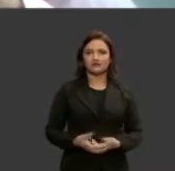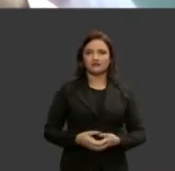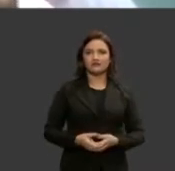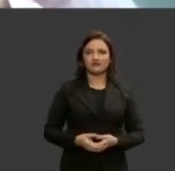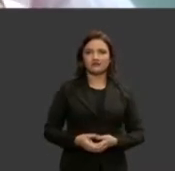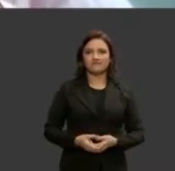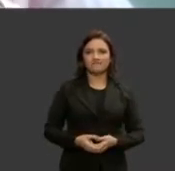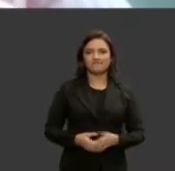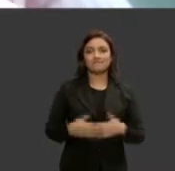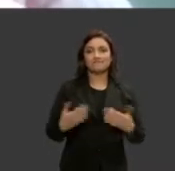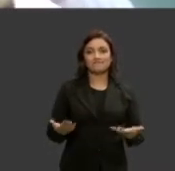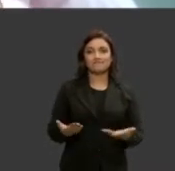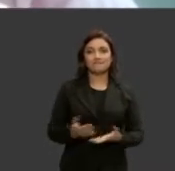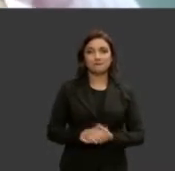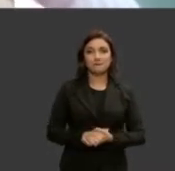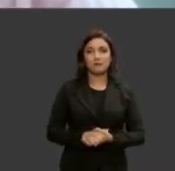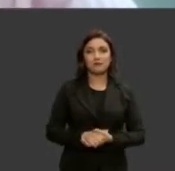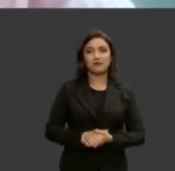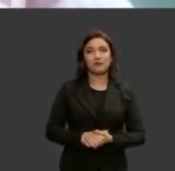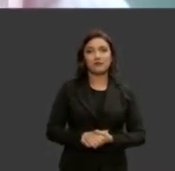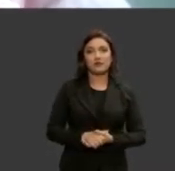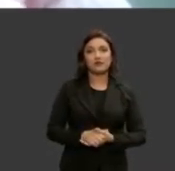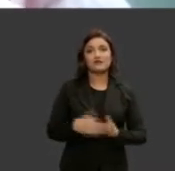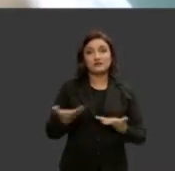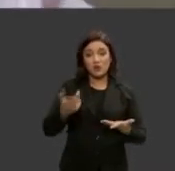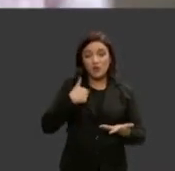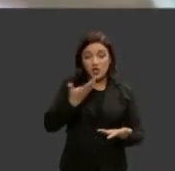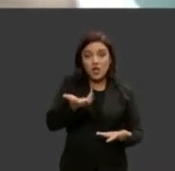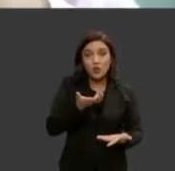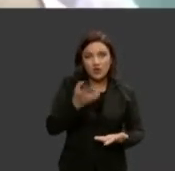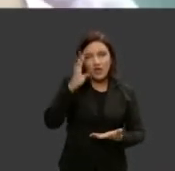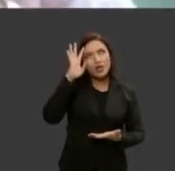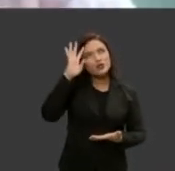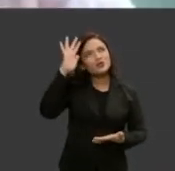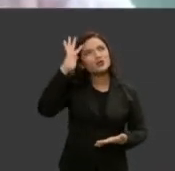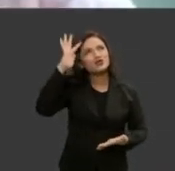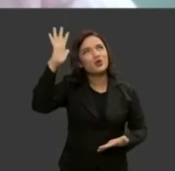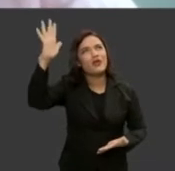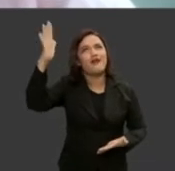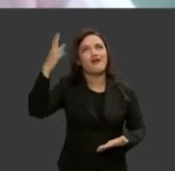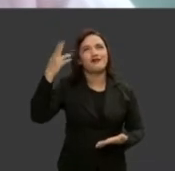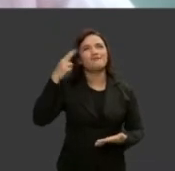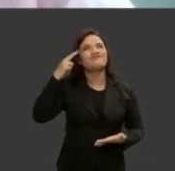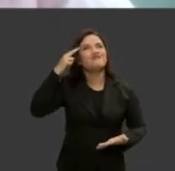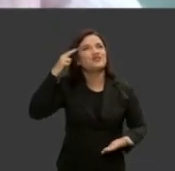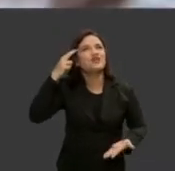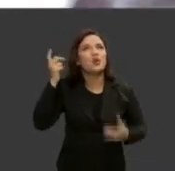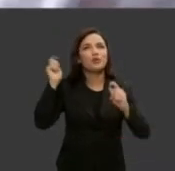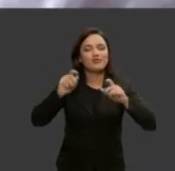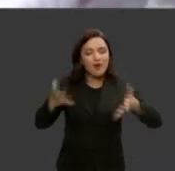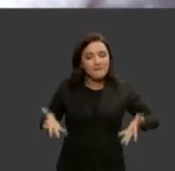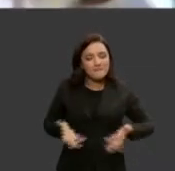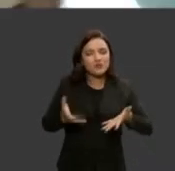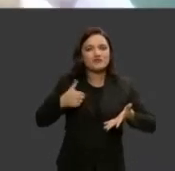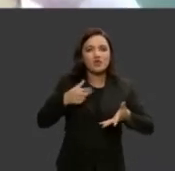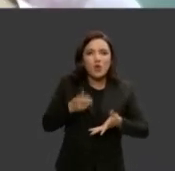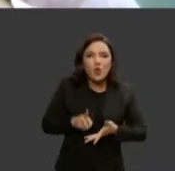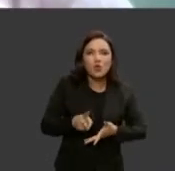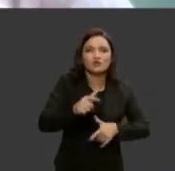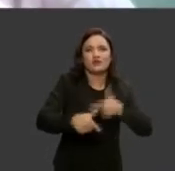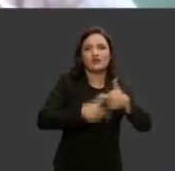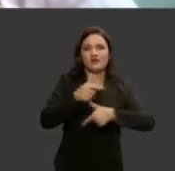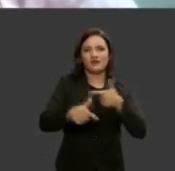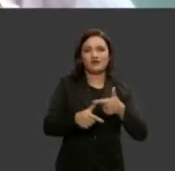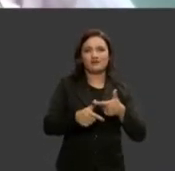eu sonho me permitam sonhar e é o sonho que me motiva muitas vezes a continuar gostaria de ter aberto aquele